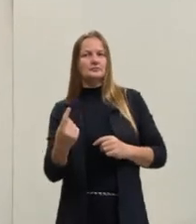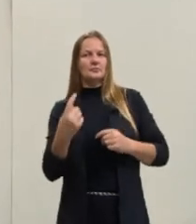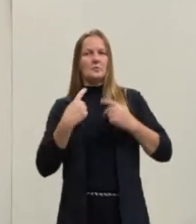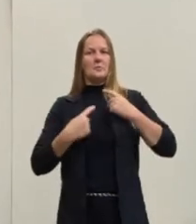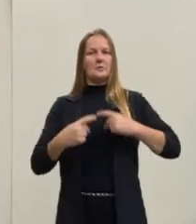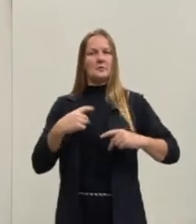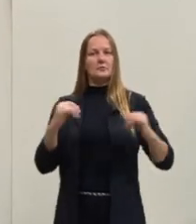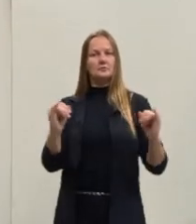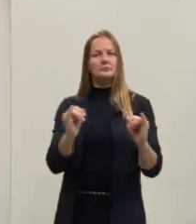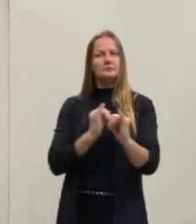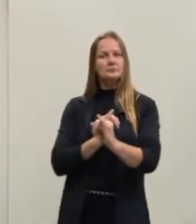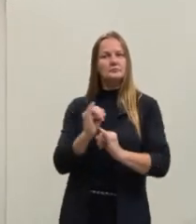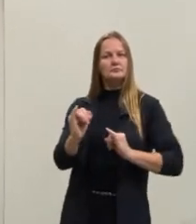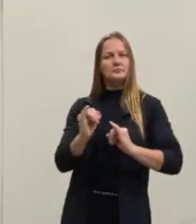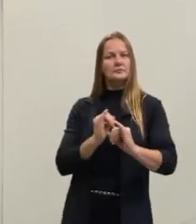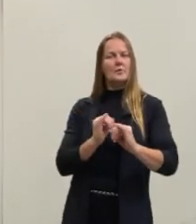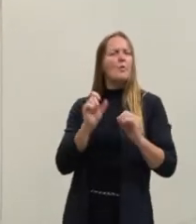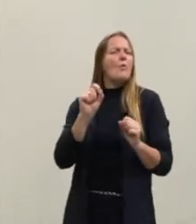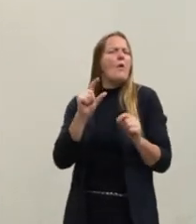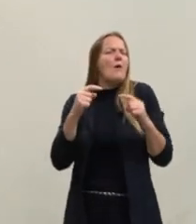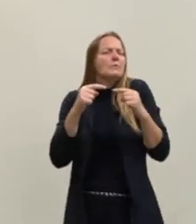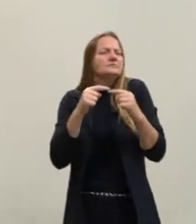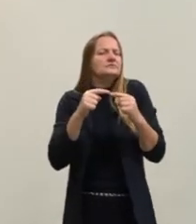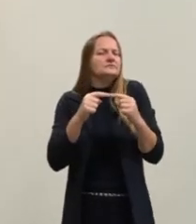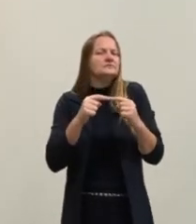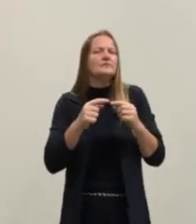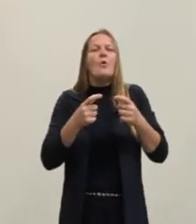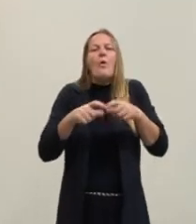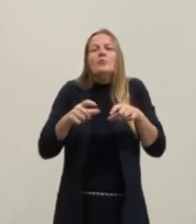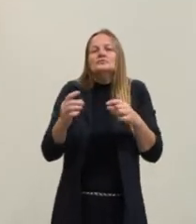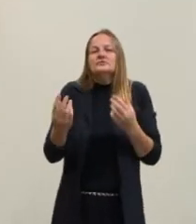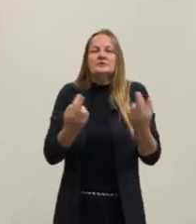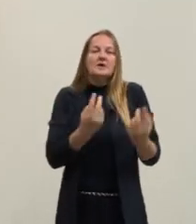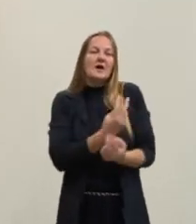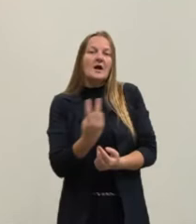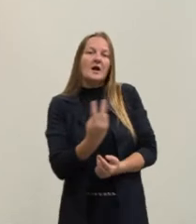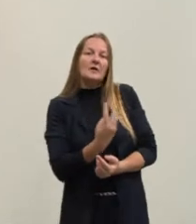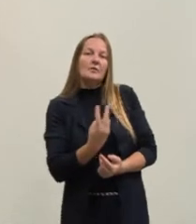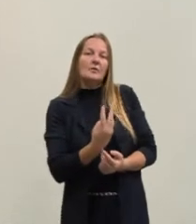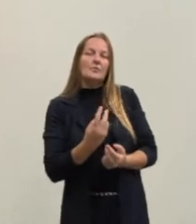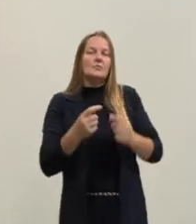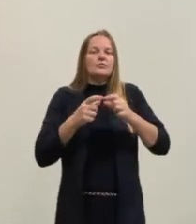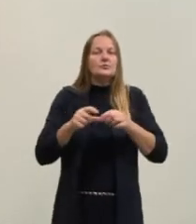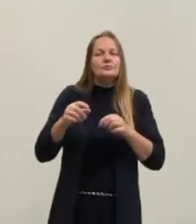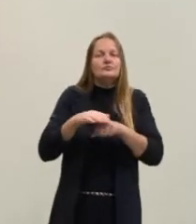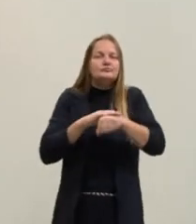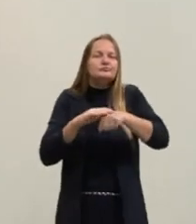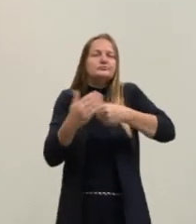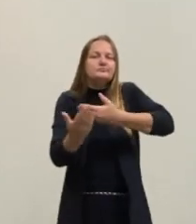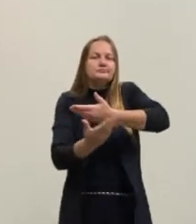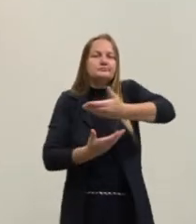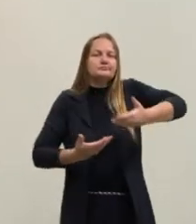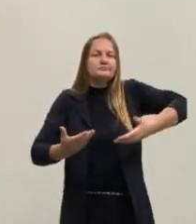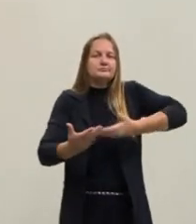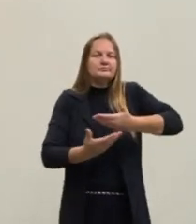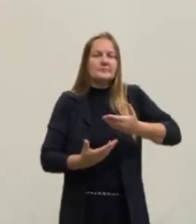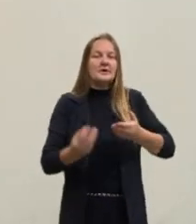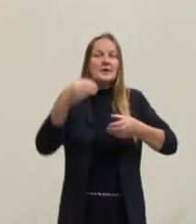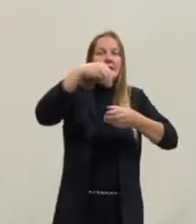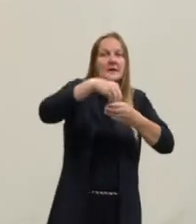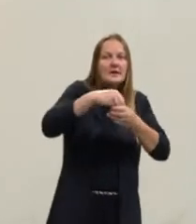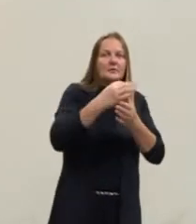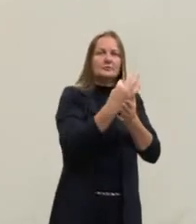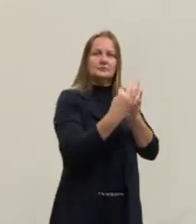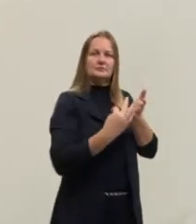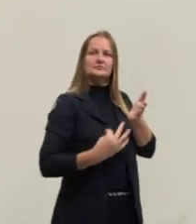temos que observar qual é o objetivo e para onde eles irão com aquela conversação que está ocorrendo